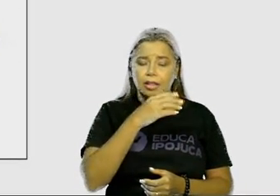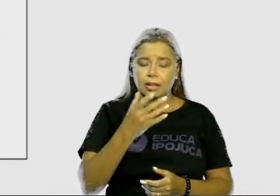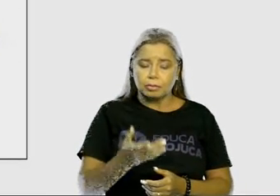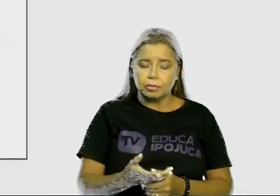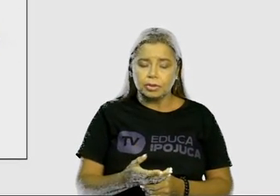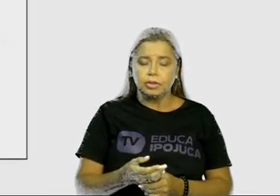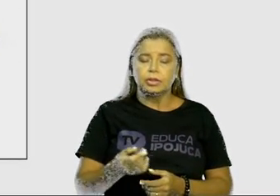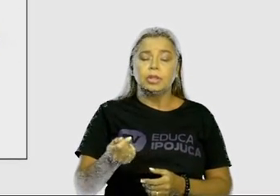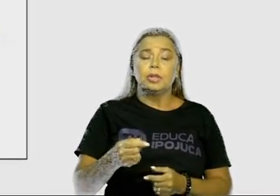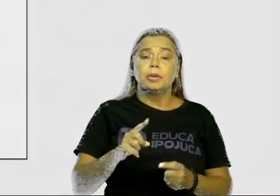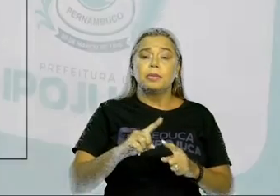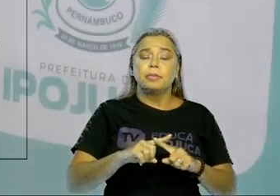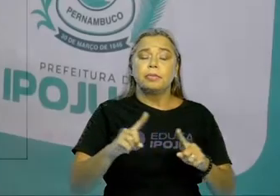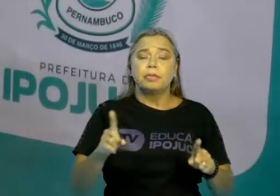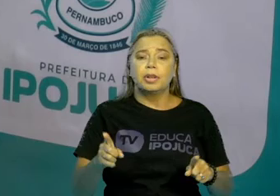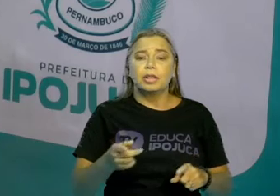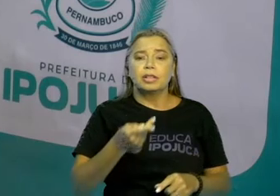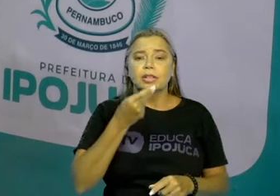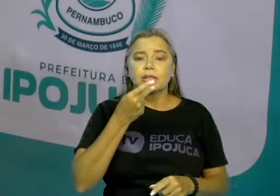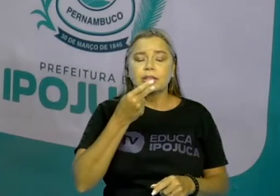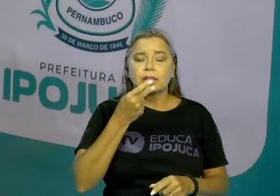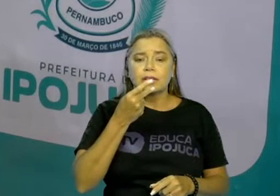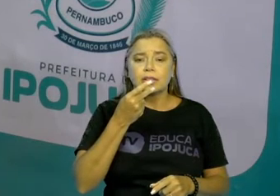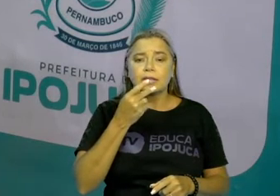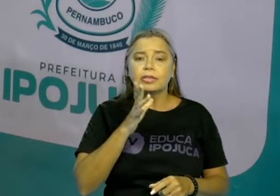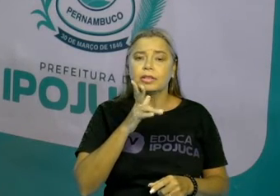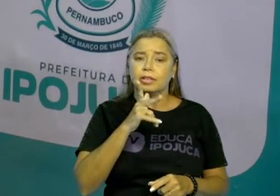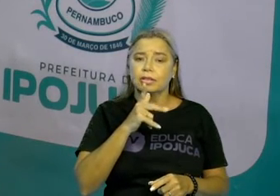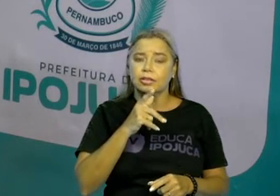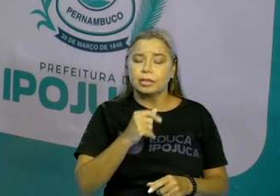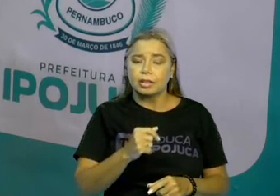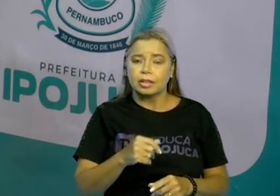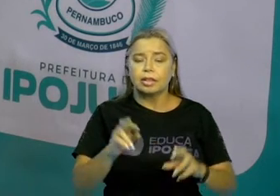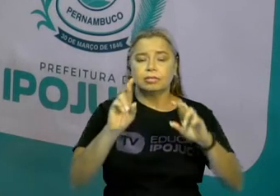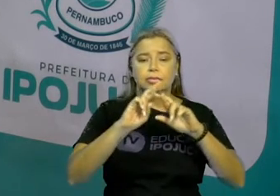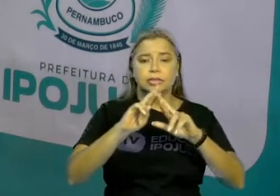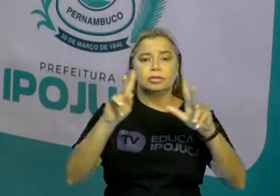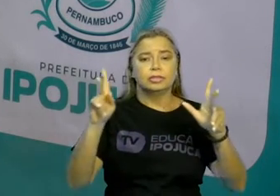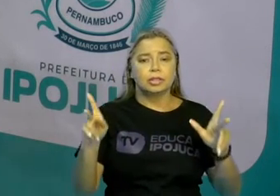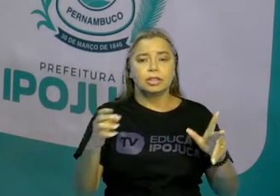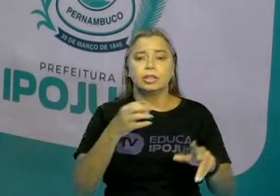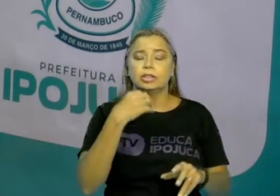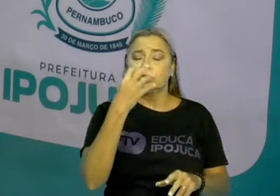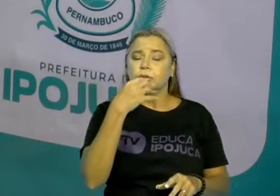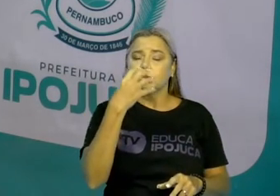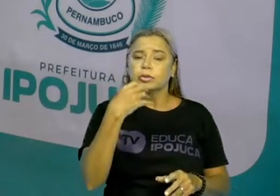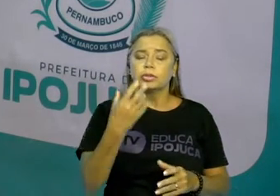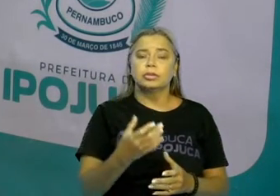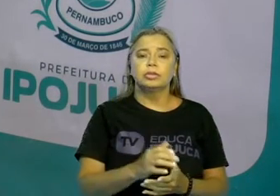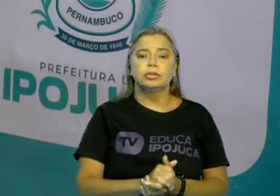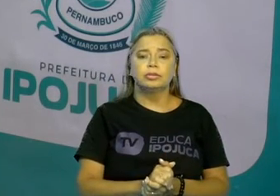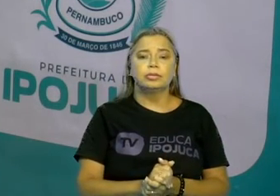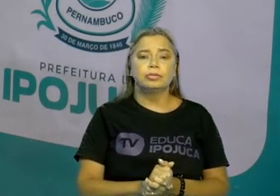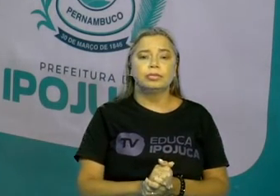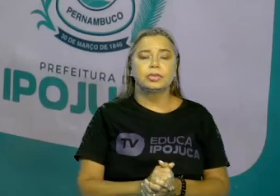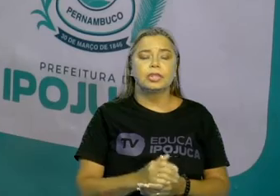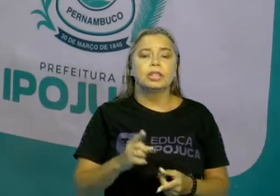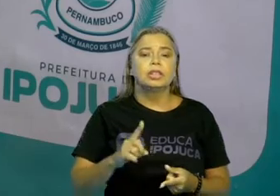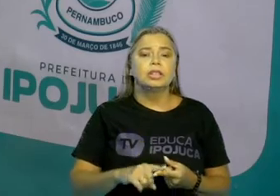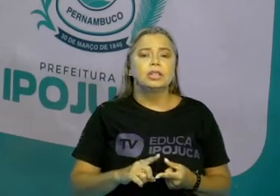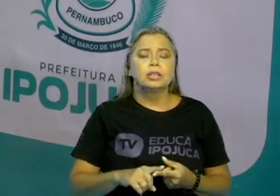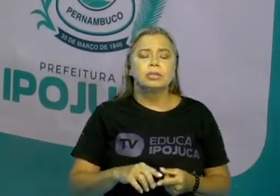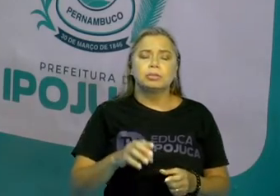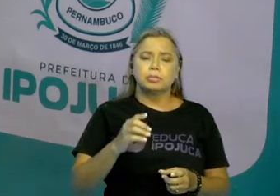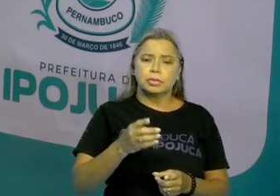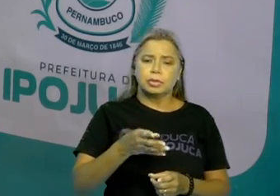sabe que o som era um pouquinho mais fechado porque ele tem um som de B. Conhecer o nome das letras é super